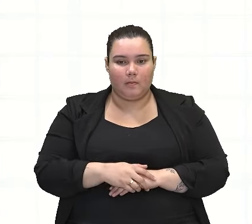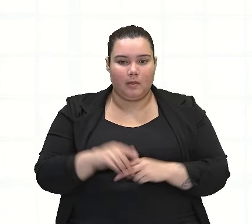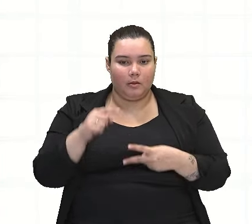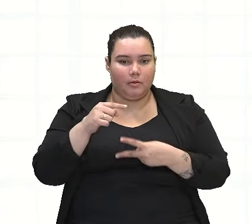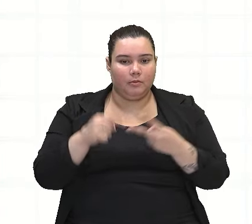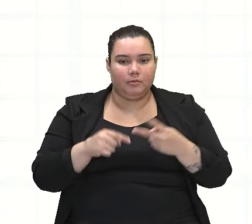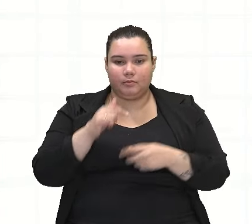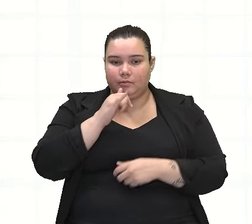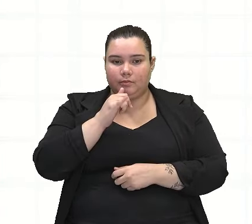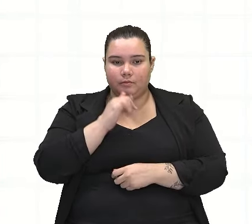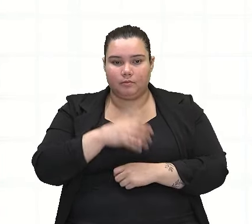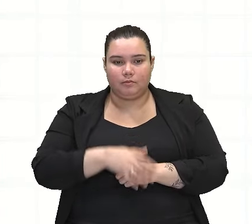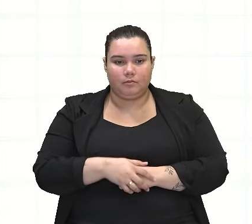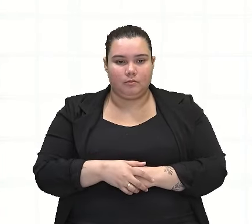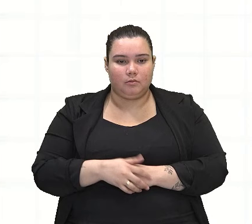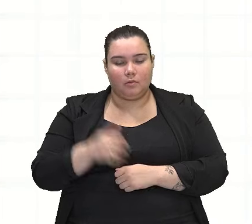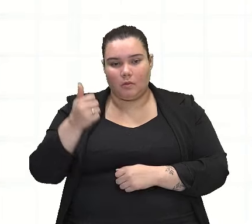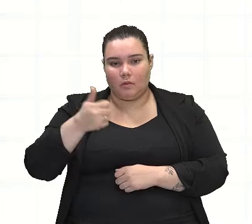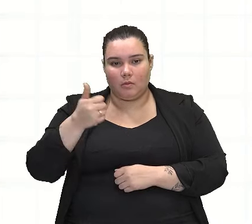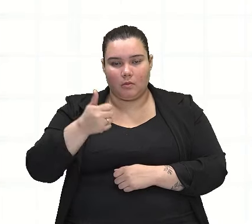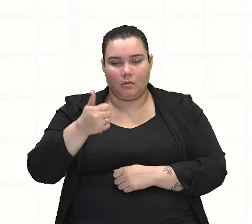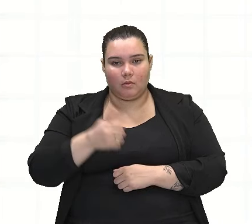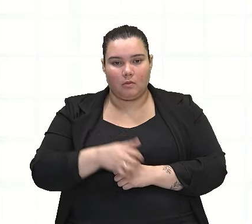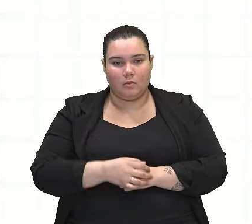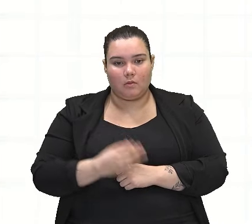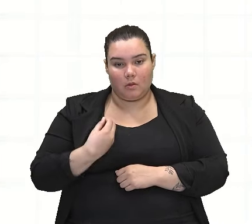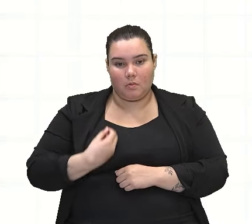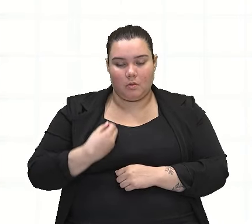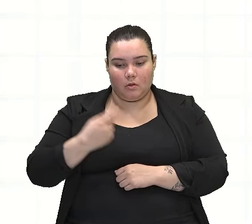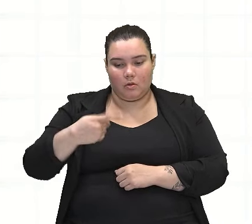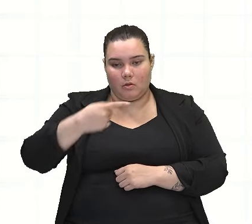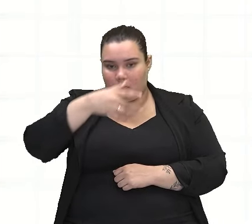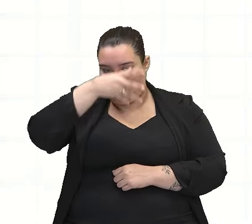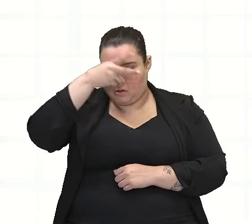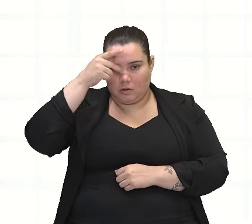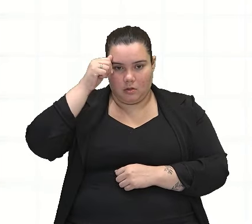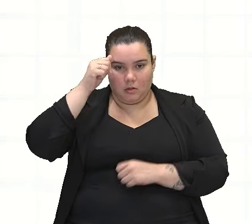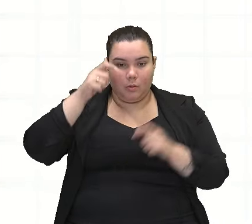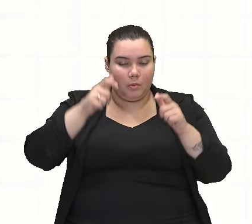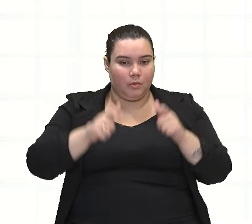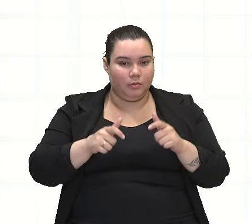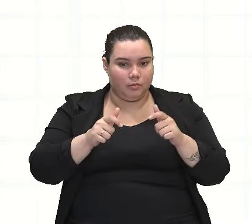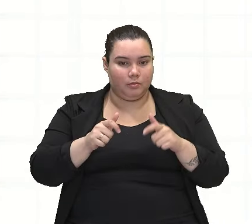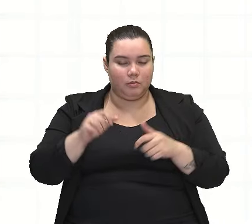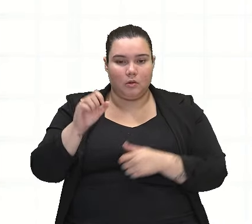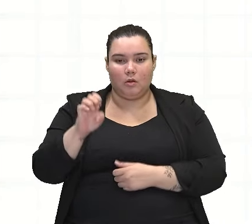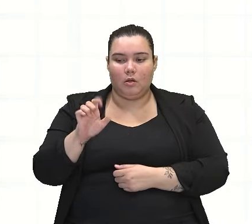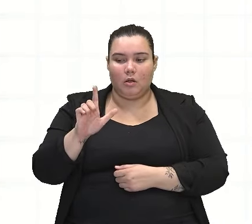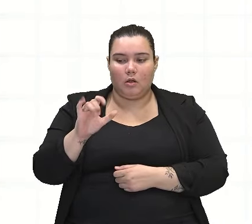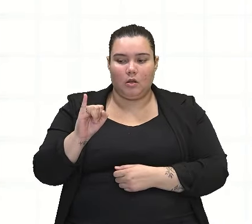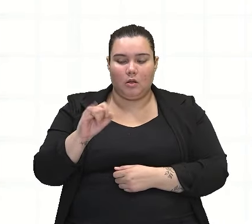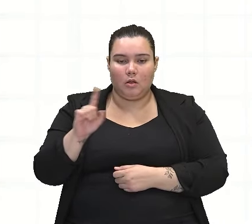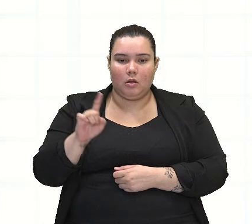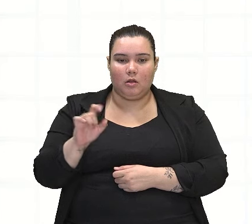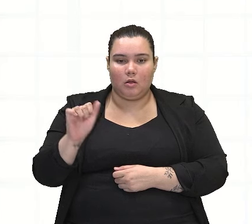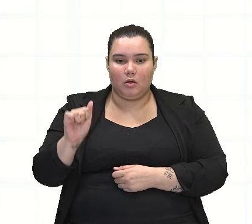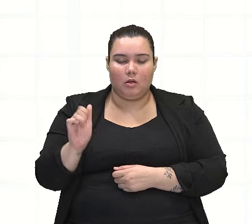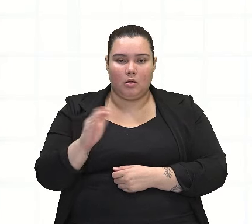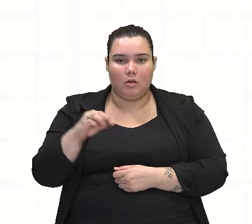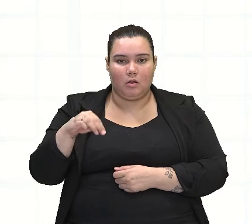exemplos. Neste primeiro exemplo. Moro em Manaus, no Elisa Miranda.